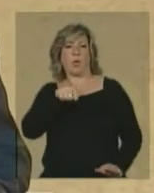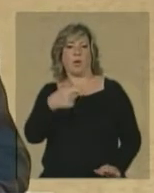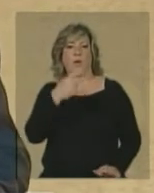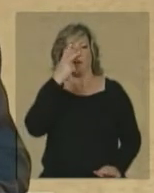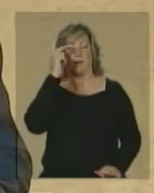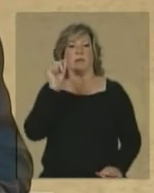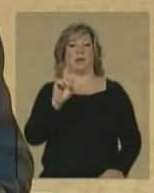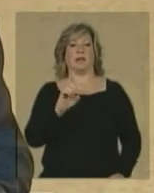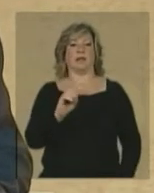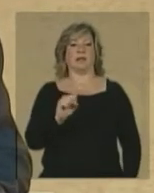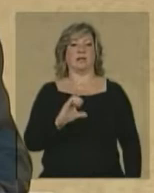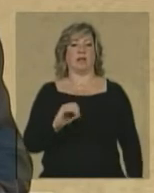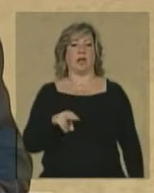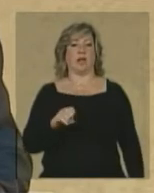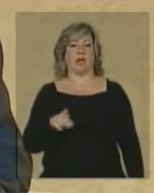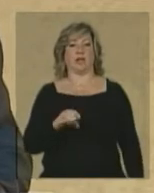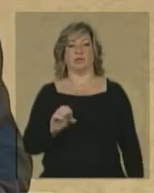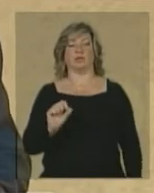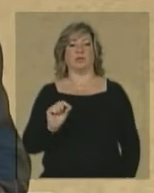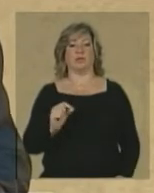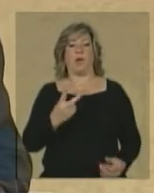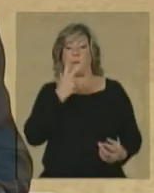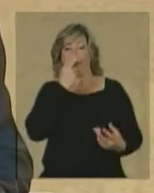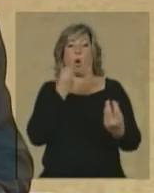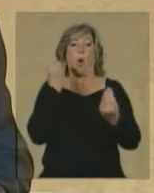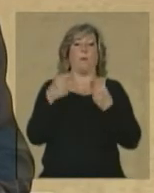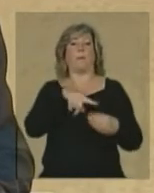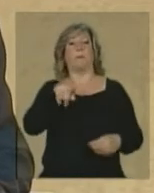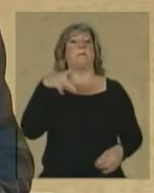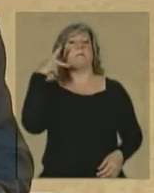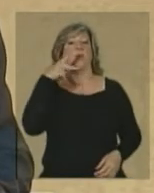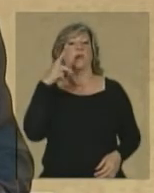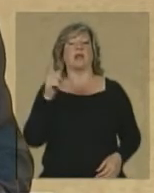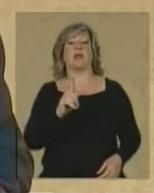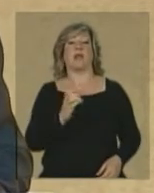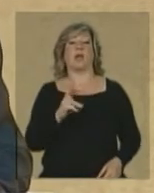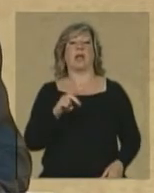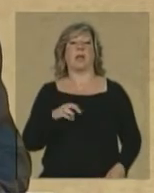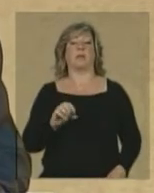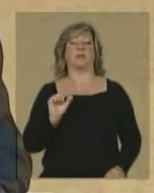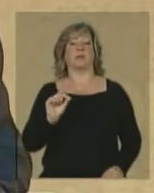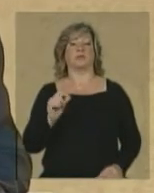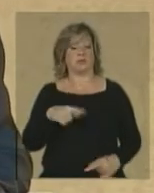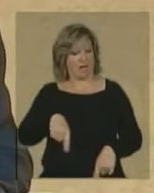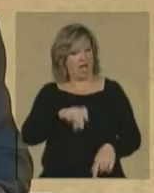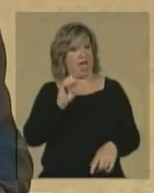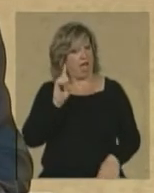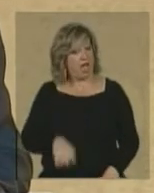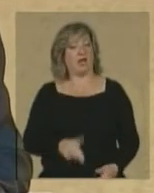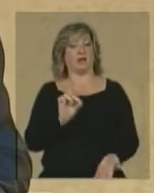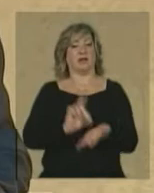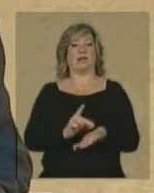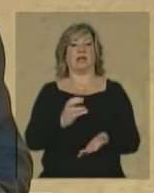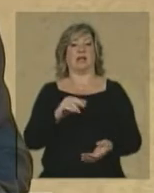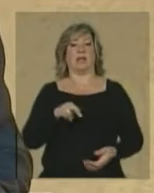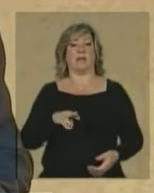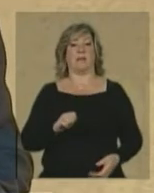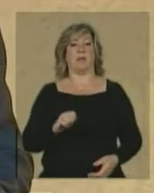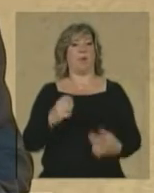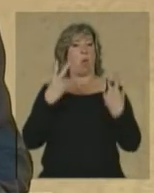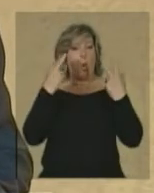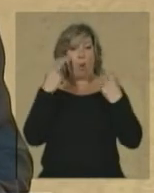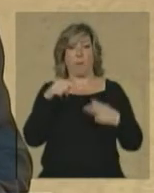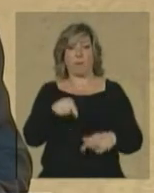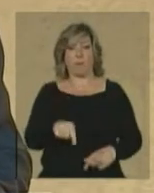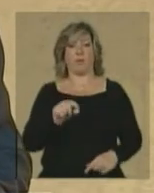conexos, como se fossem políticos e não crimes comuns como de fato o são, com o intuito dos,